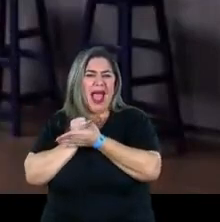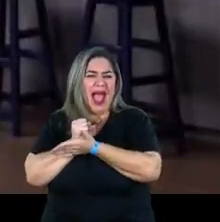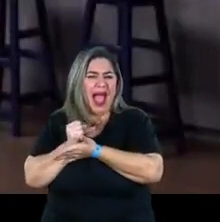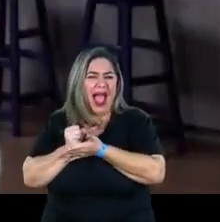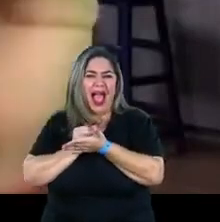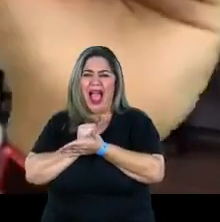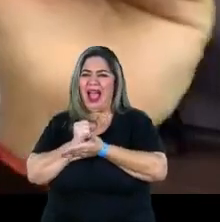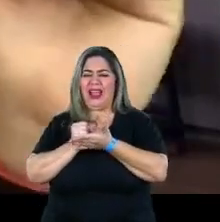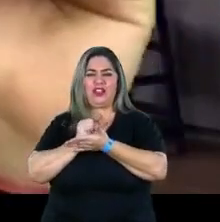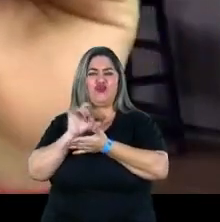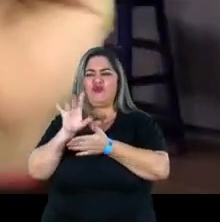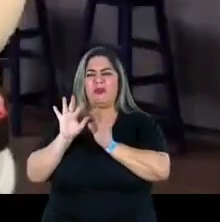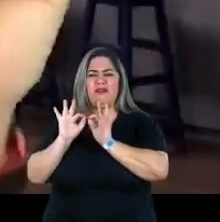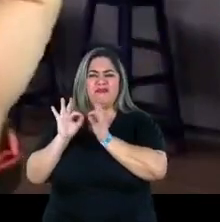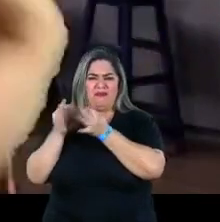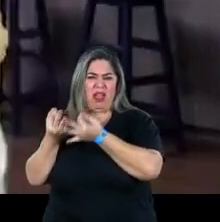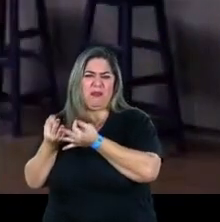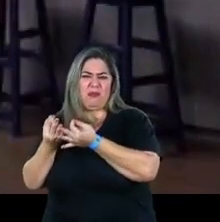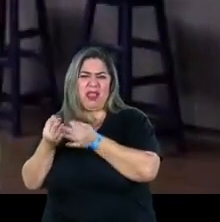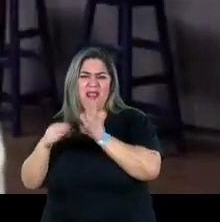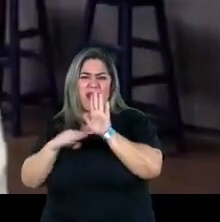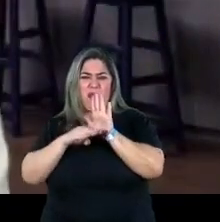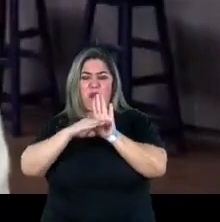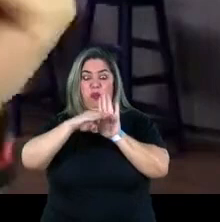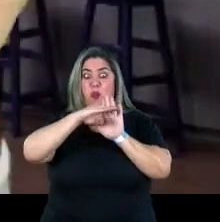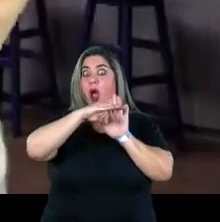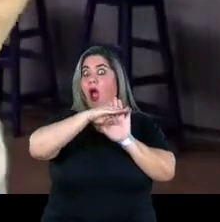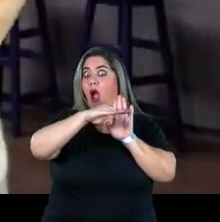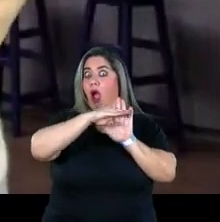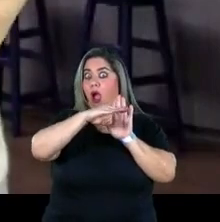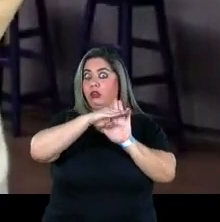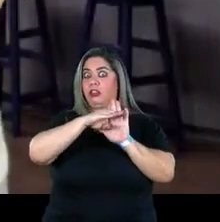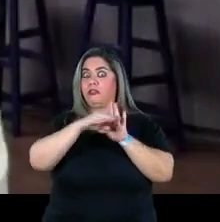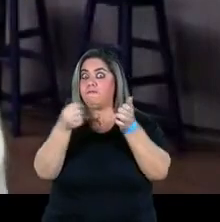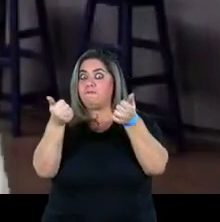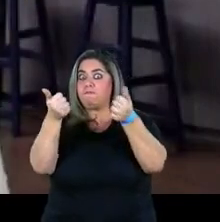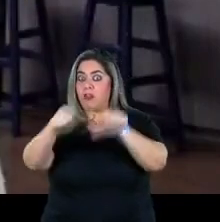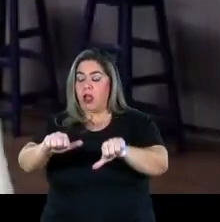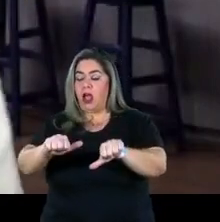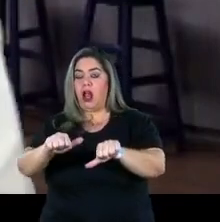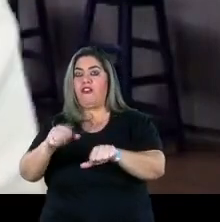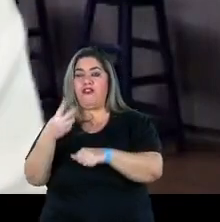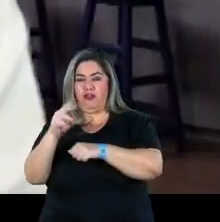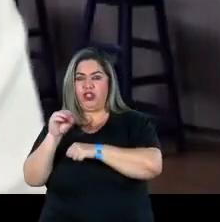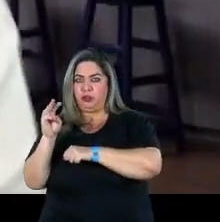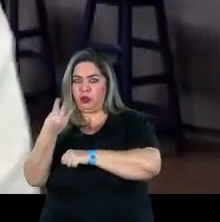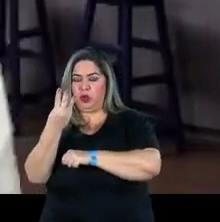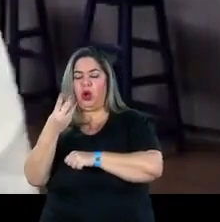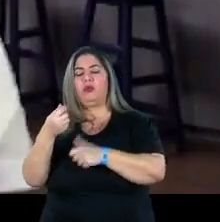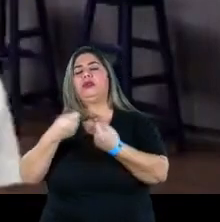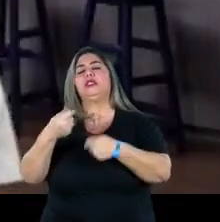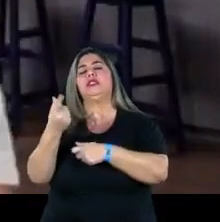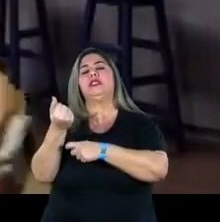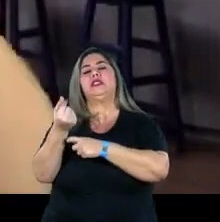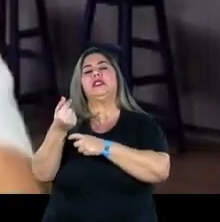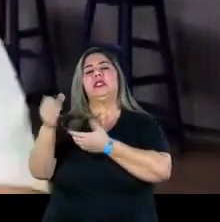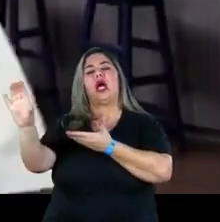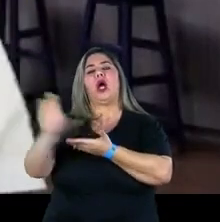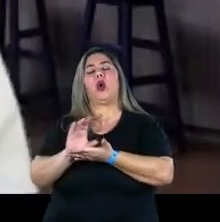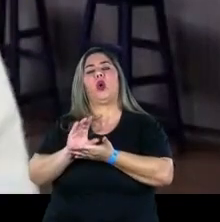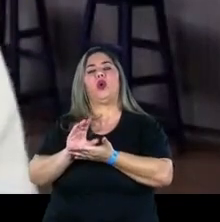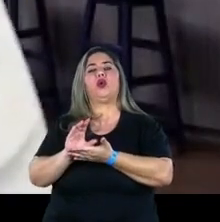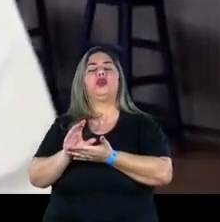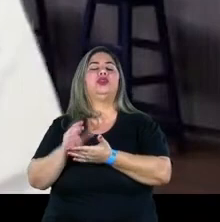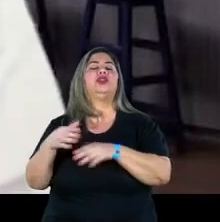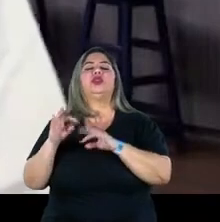só para as famílias em segurança alimentar grave que hoje são 20 milhões de brasileiros, o orçamento que a gente precisaria ter como ação da cidadania